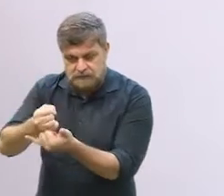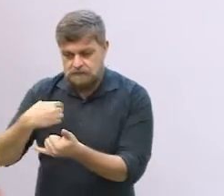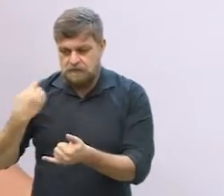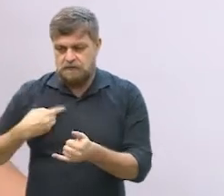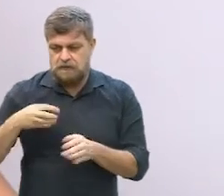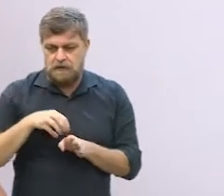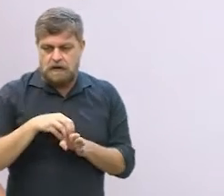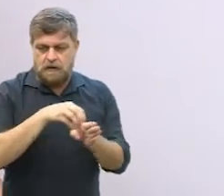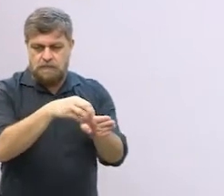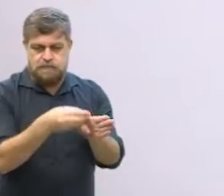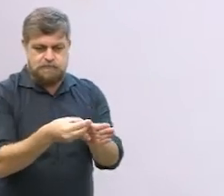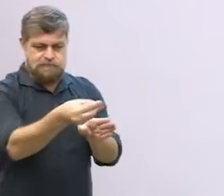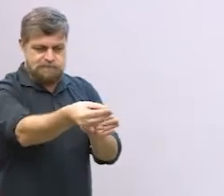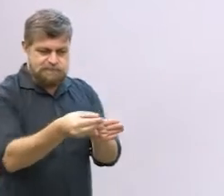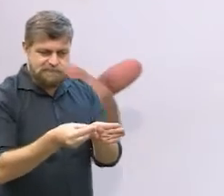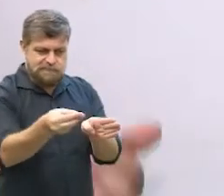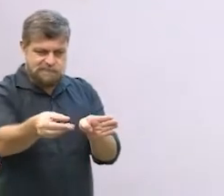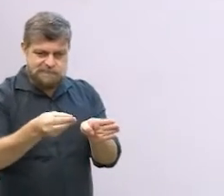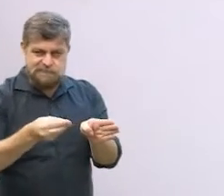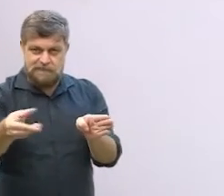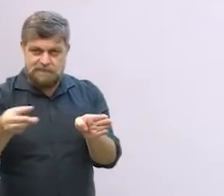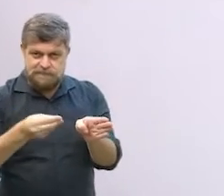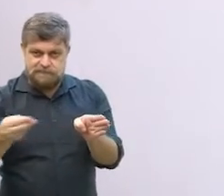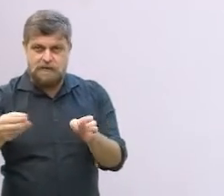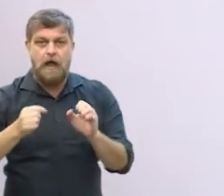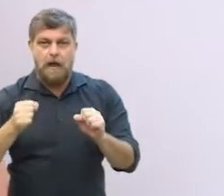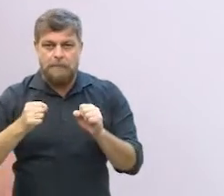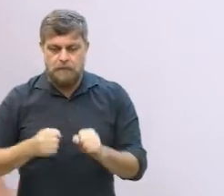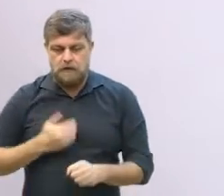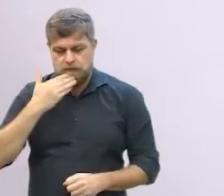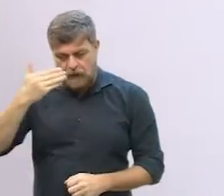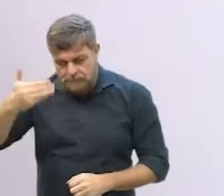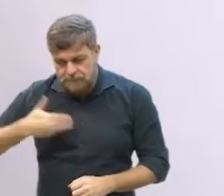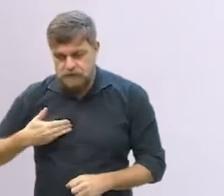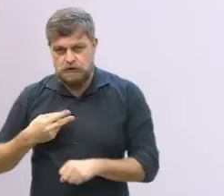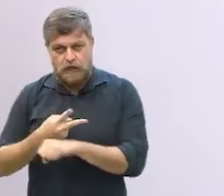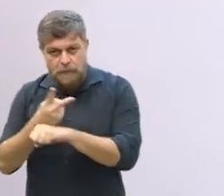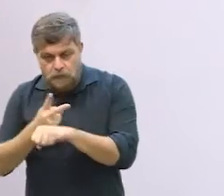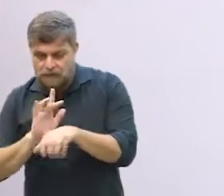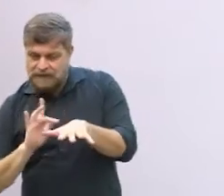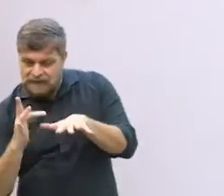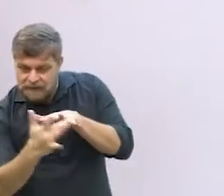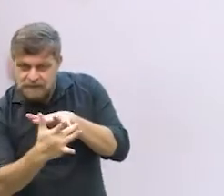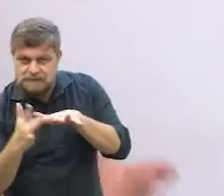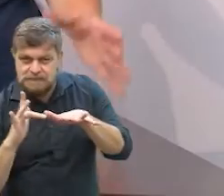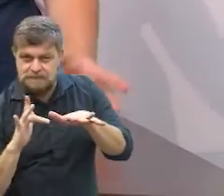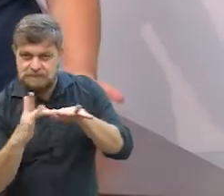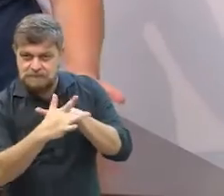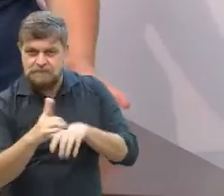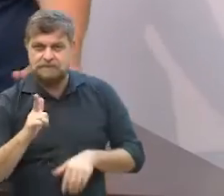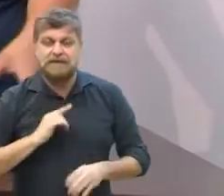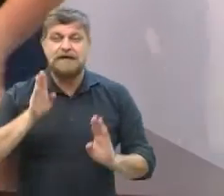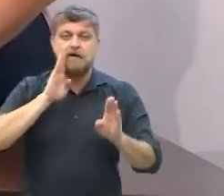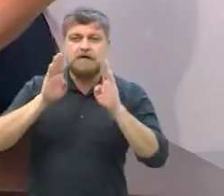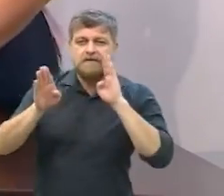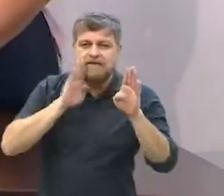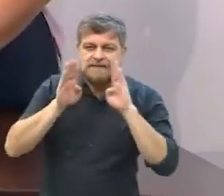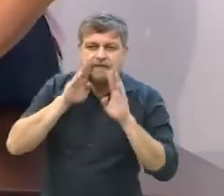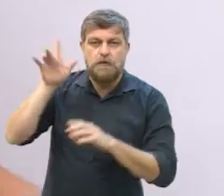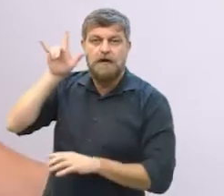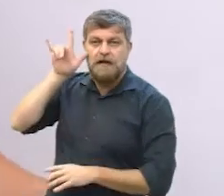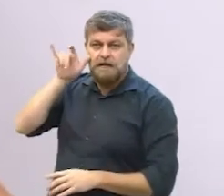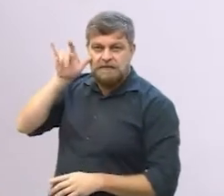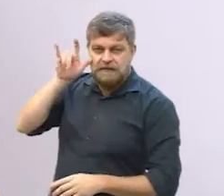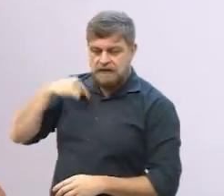ou se você quiser pode fazer por encomenda procura a gente nas redes sociais estamos no Facebook no